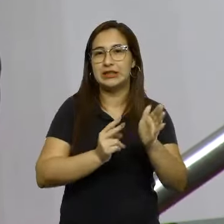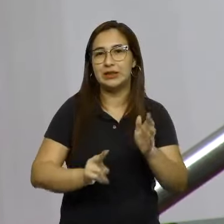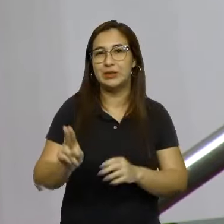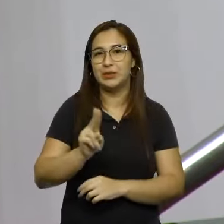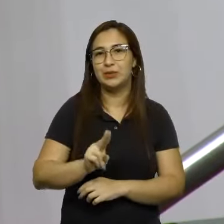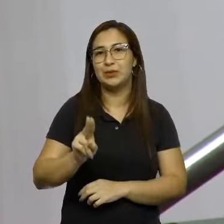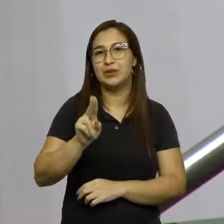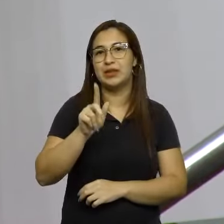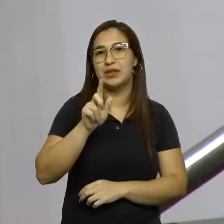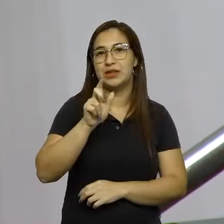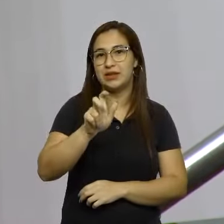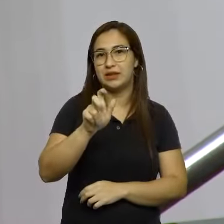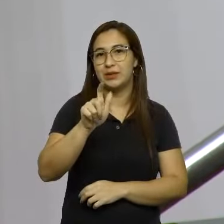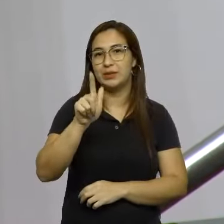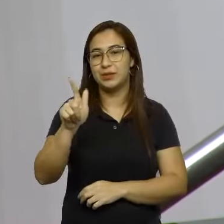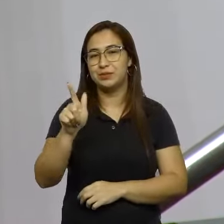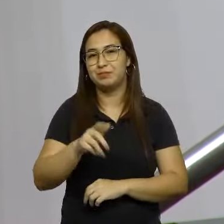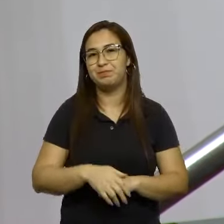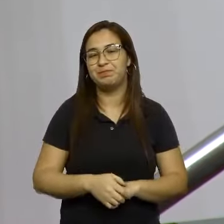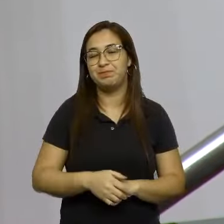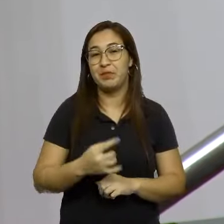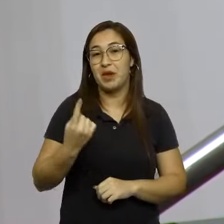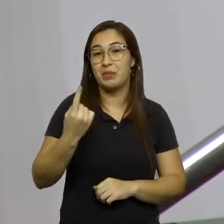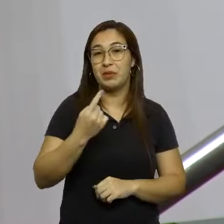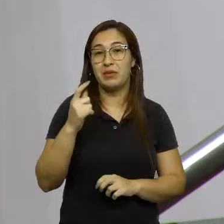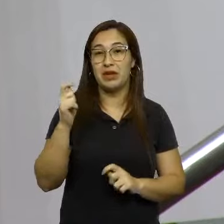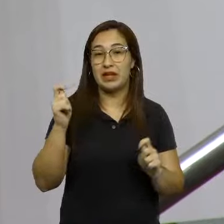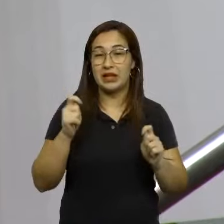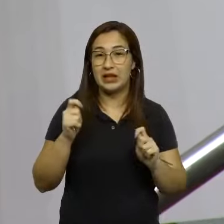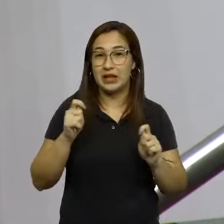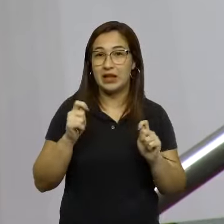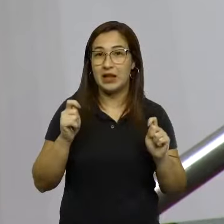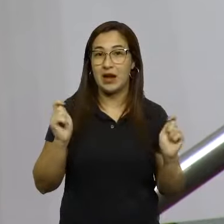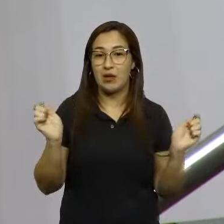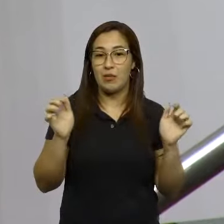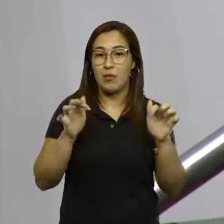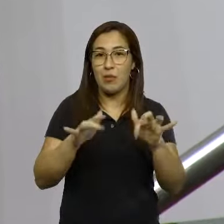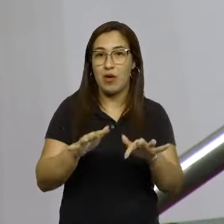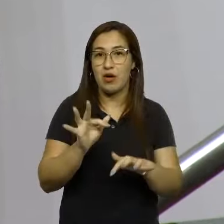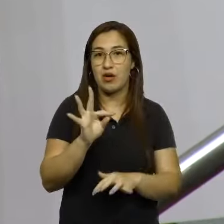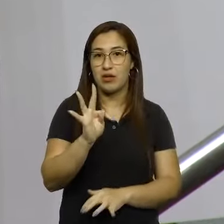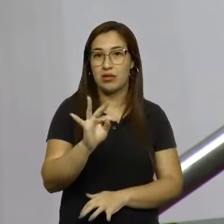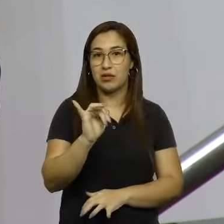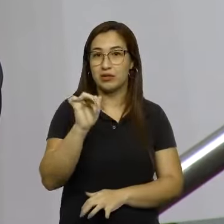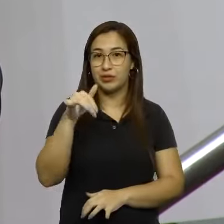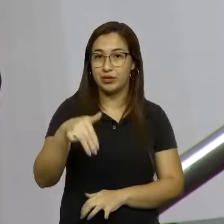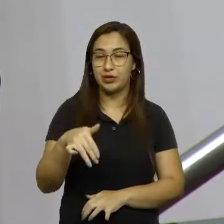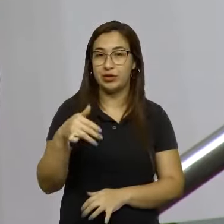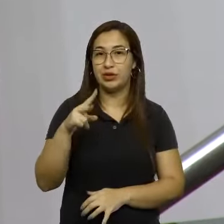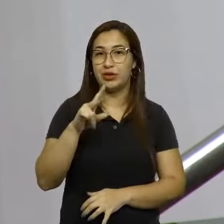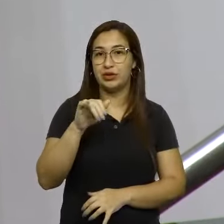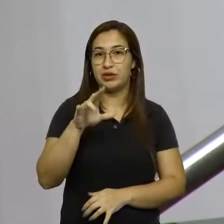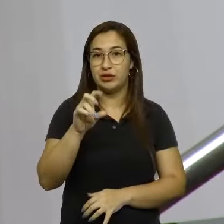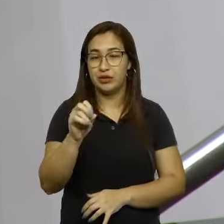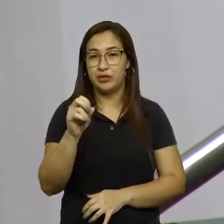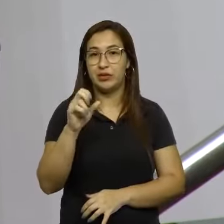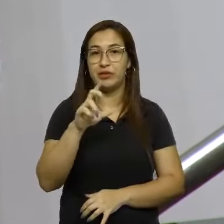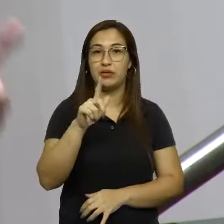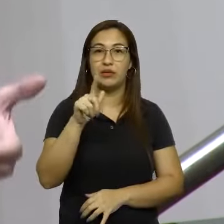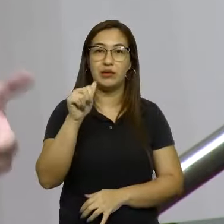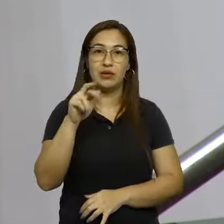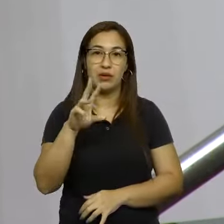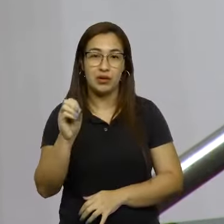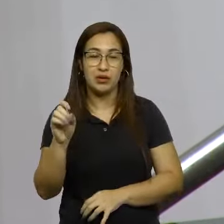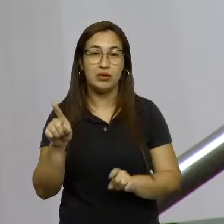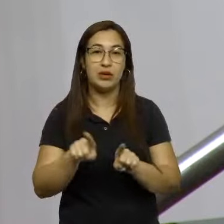reunião, pela primeira vez, conseguimos reunir, então, a representação da Vivo, Tinha e Claro, junto com a Celesc, que já esteve em outras reuniões, a